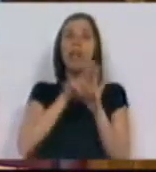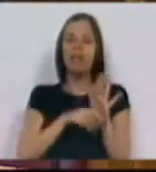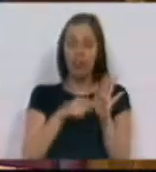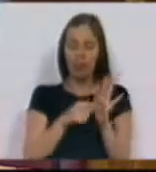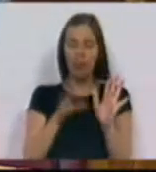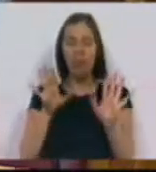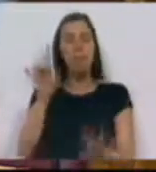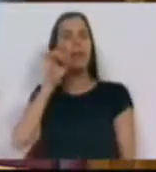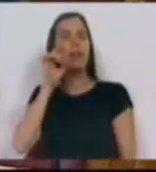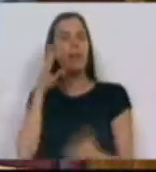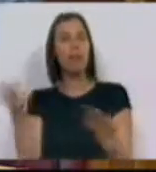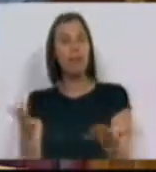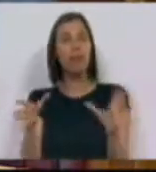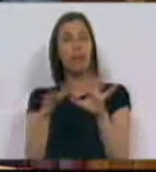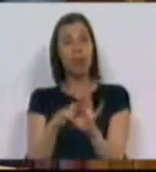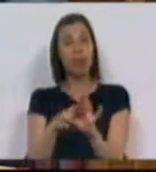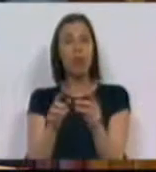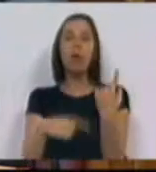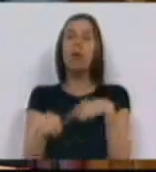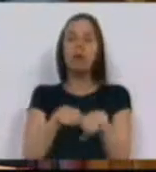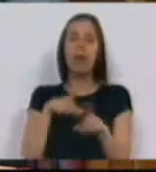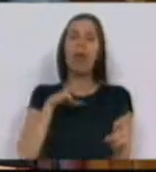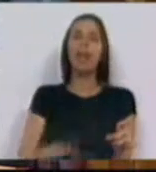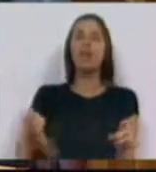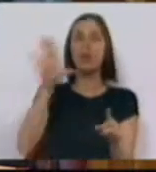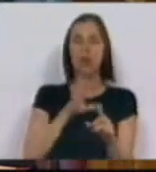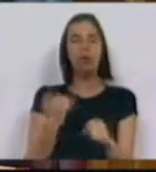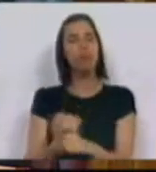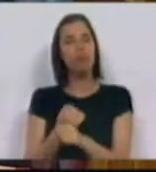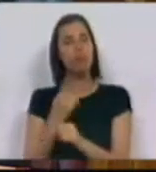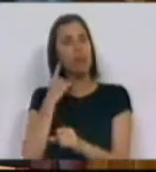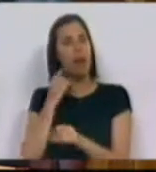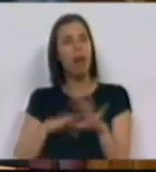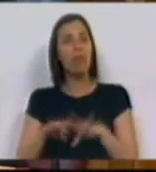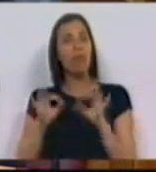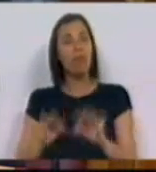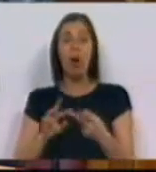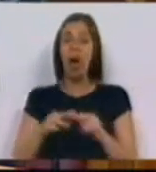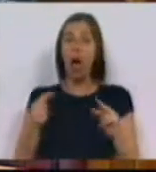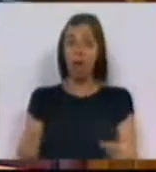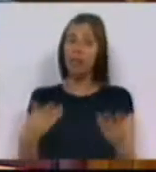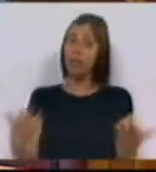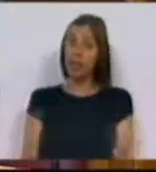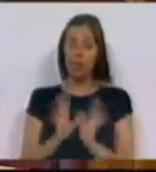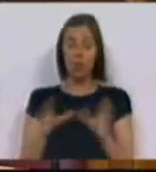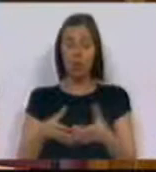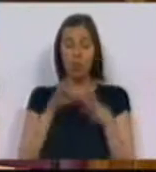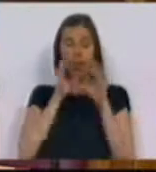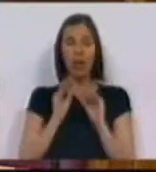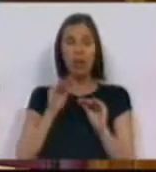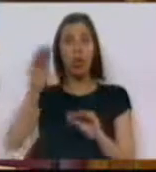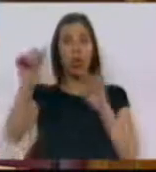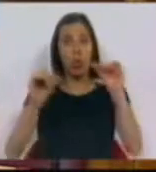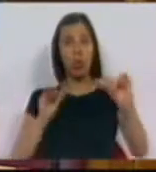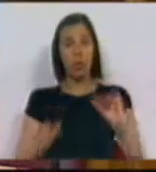e garantir a concertação de políticas nacionais com o trabalho já desenvolvido pelas autarquias e comunidades educativas